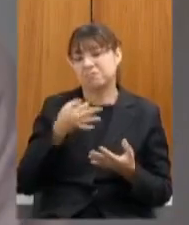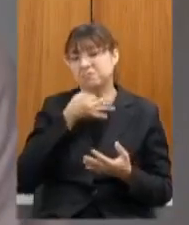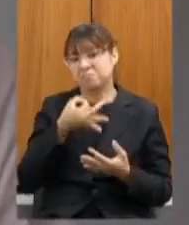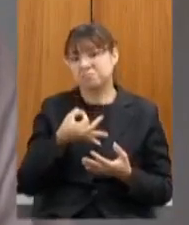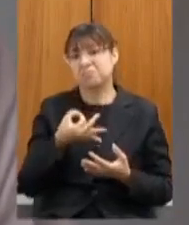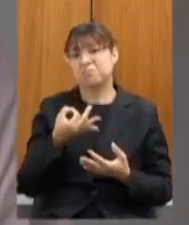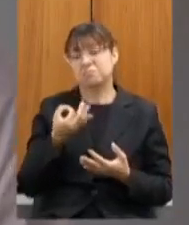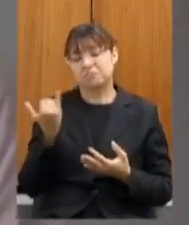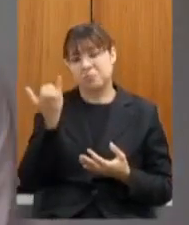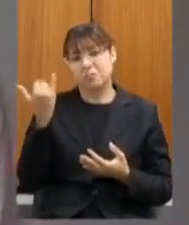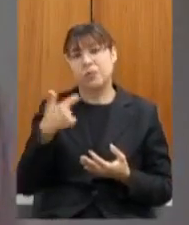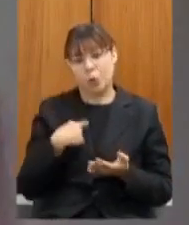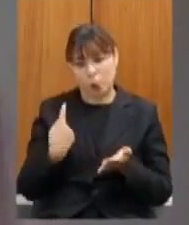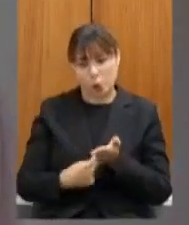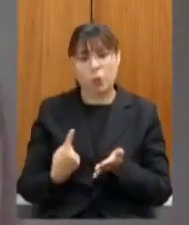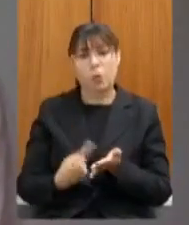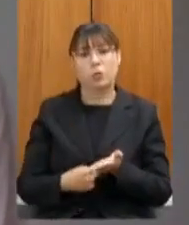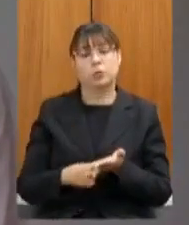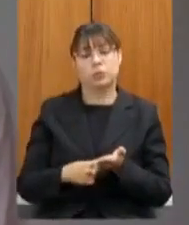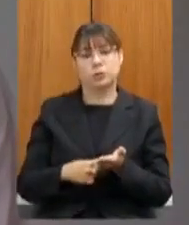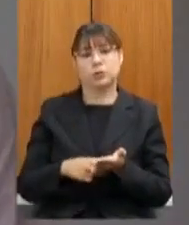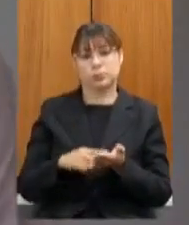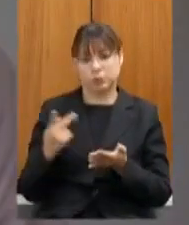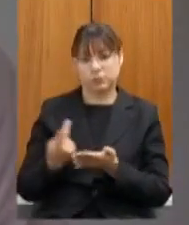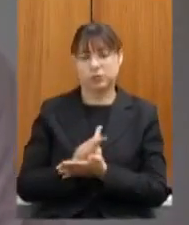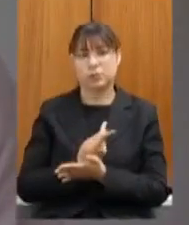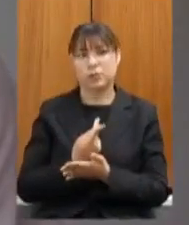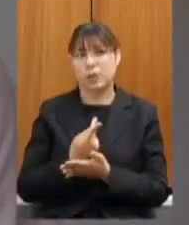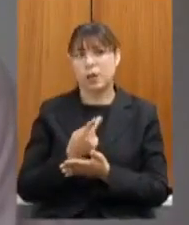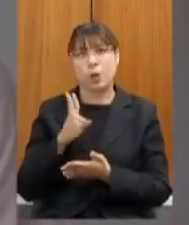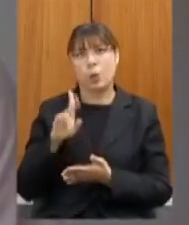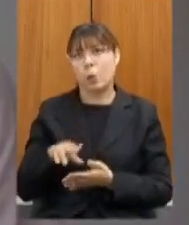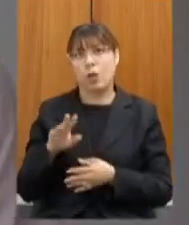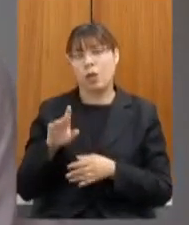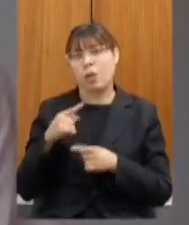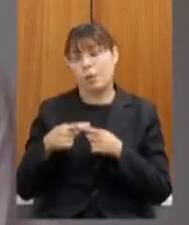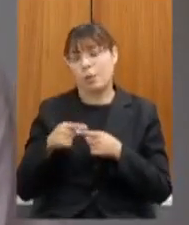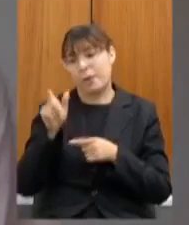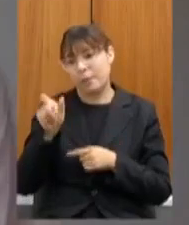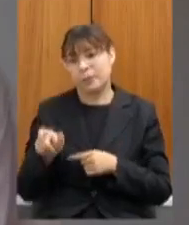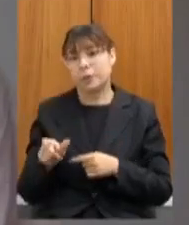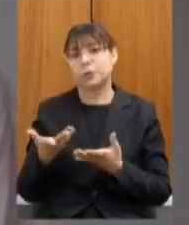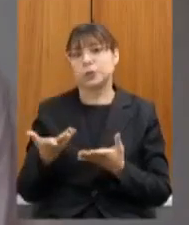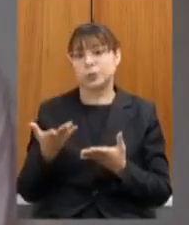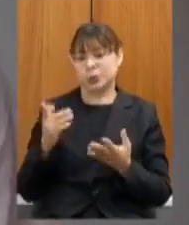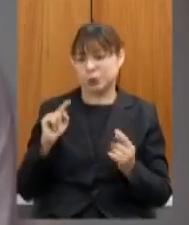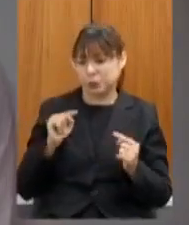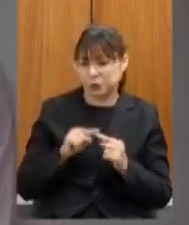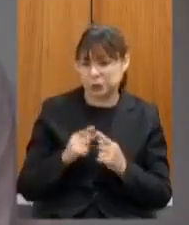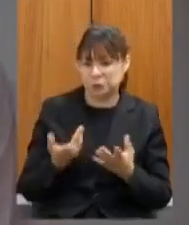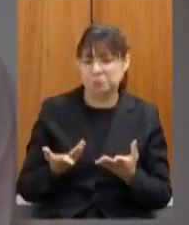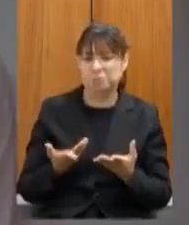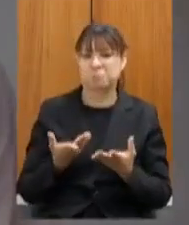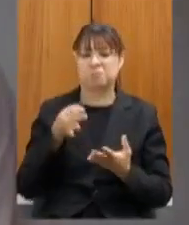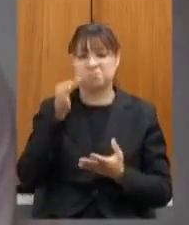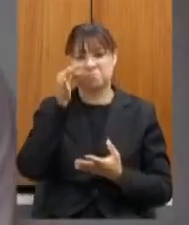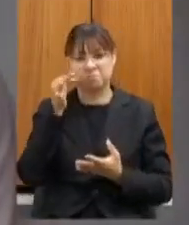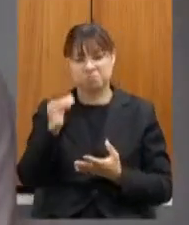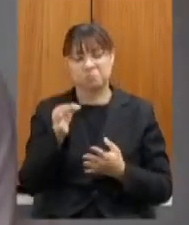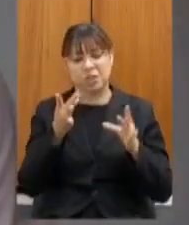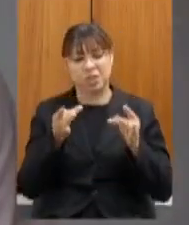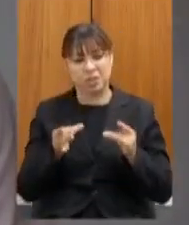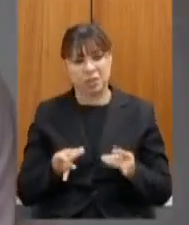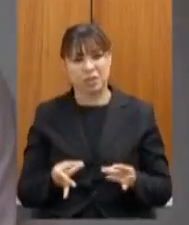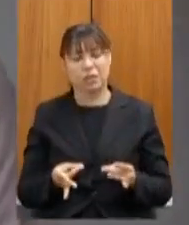que eu já me comprometo a realização não só porque vem de uma pessoa bastante propositiva e muito atenta aos